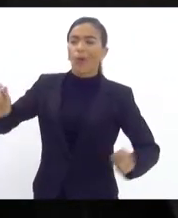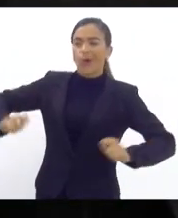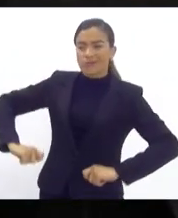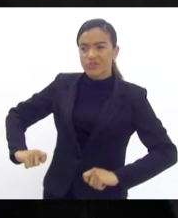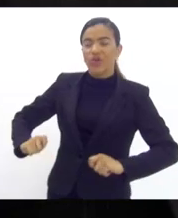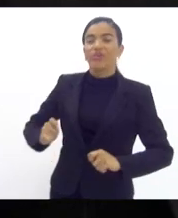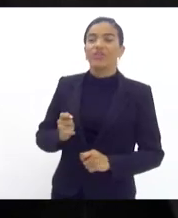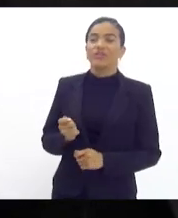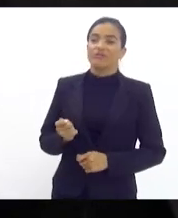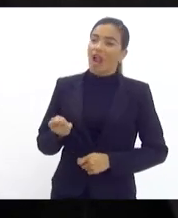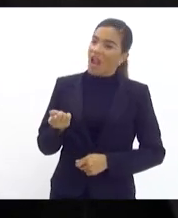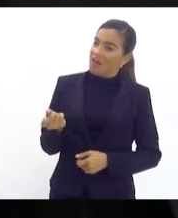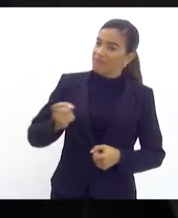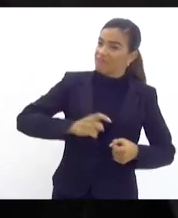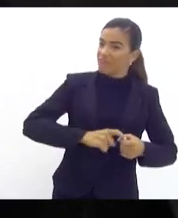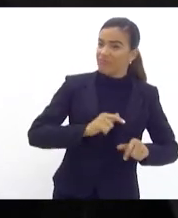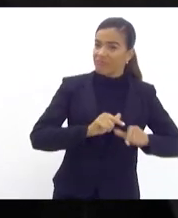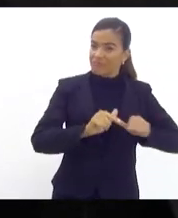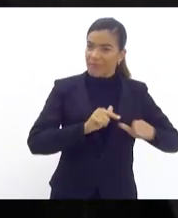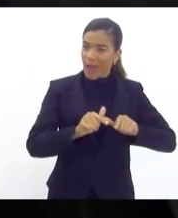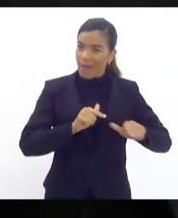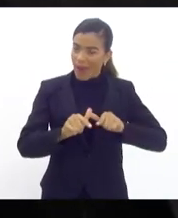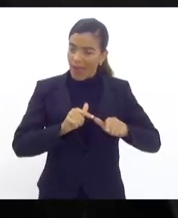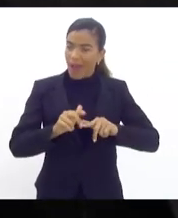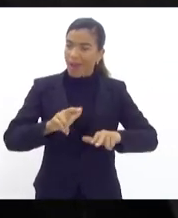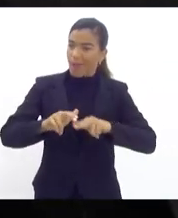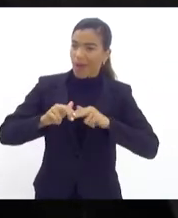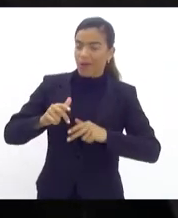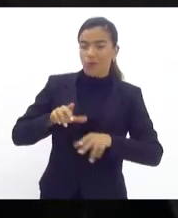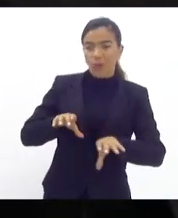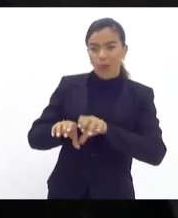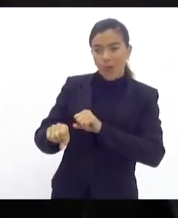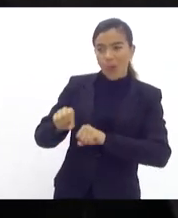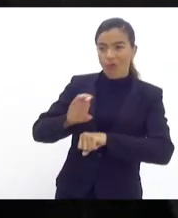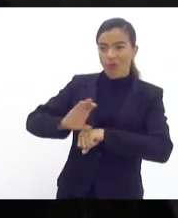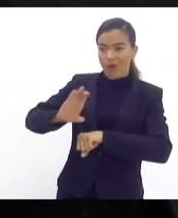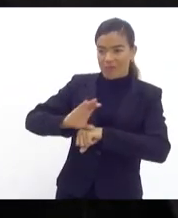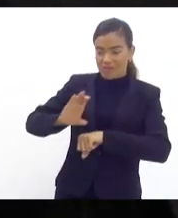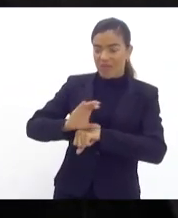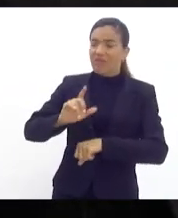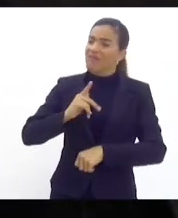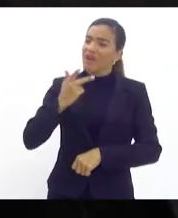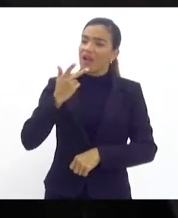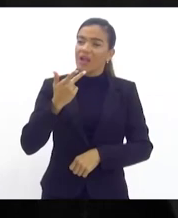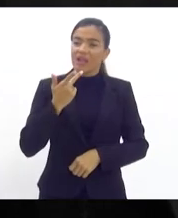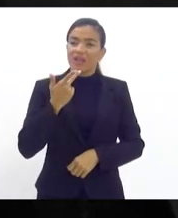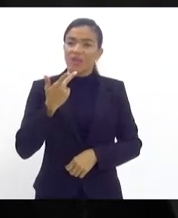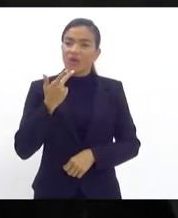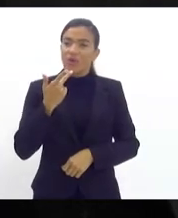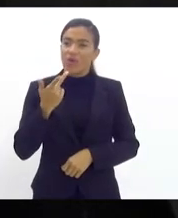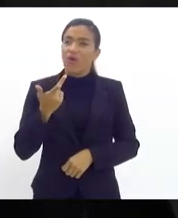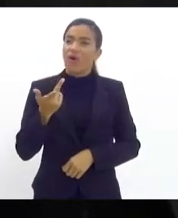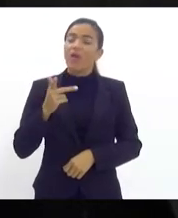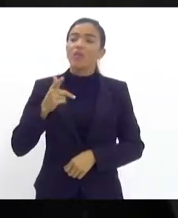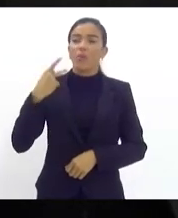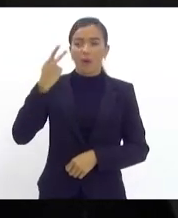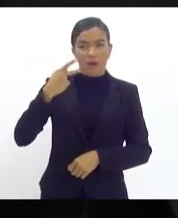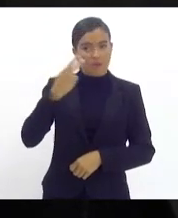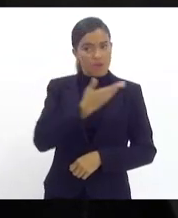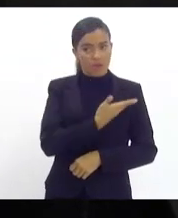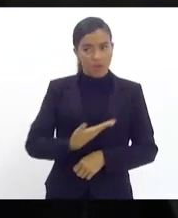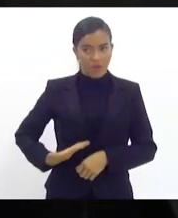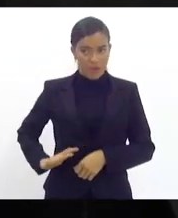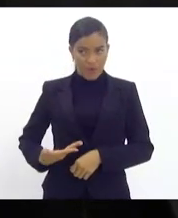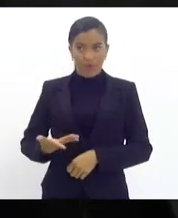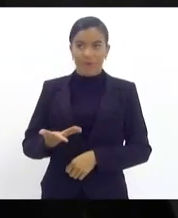voltar a trabalhar através da sua profissionalização nós estamos falando de uma política pública que